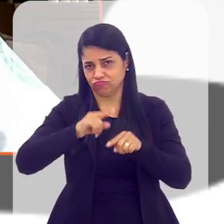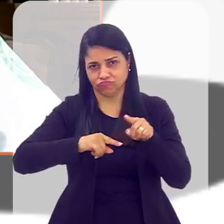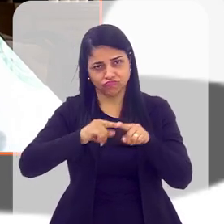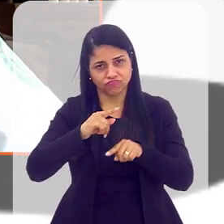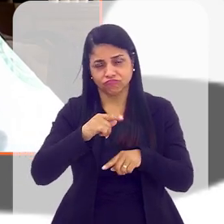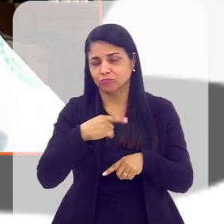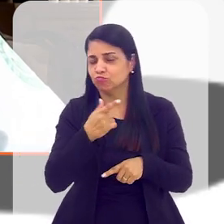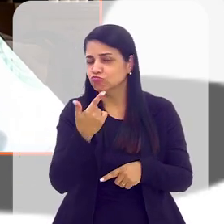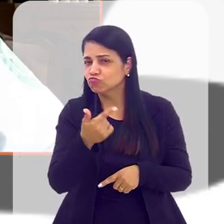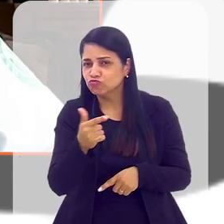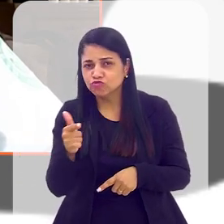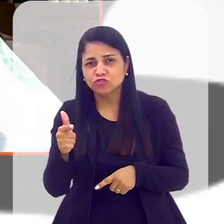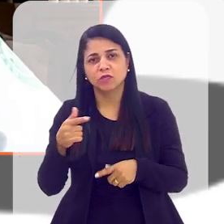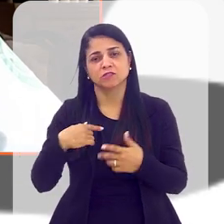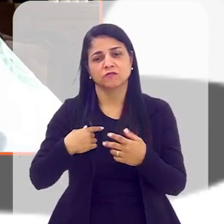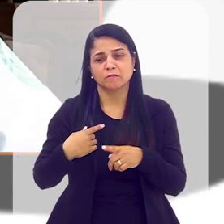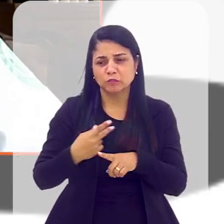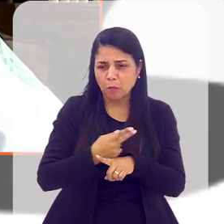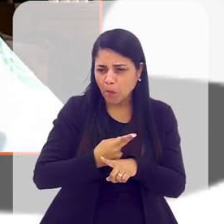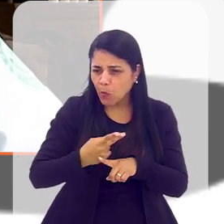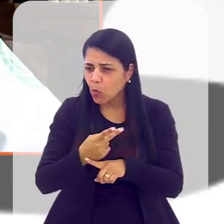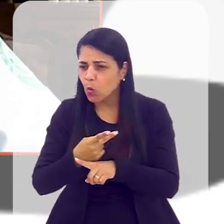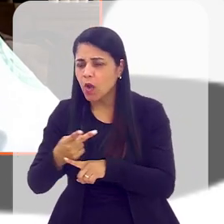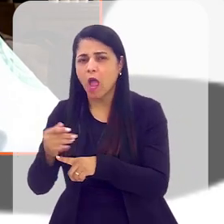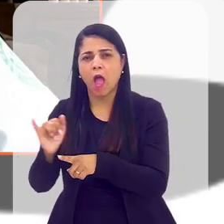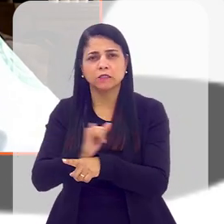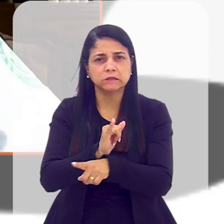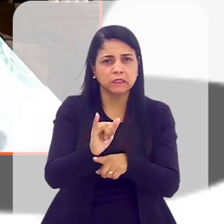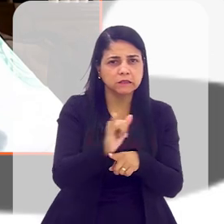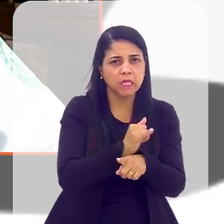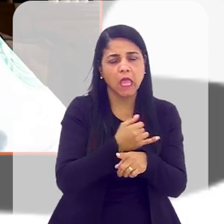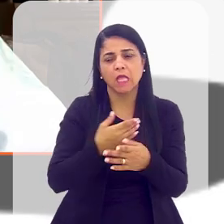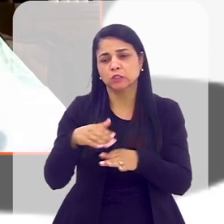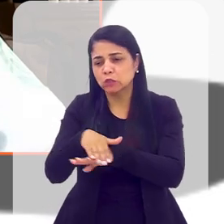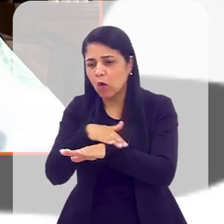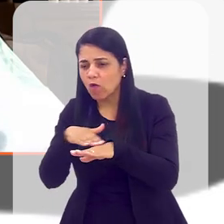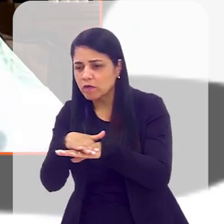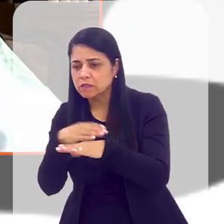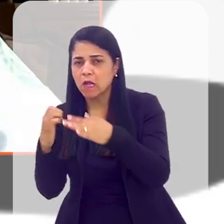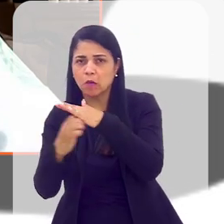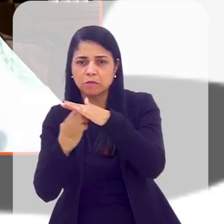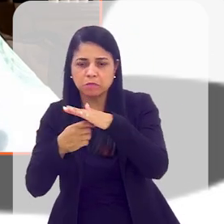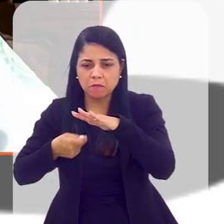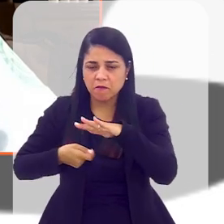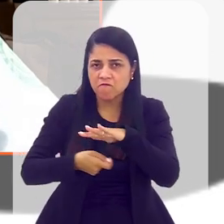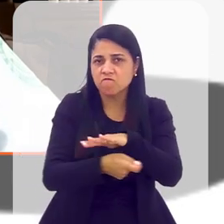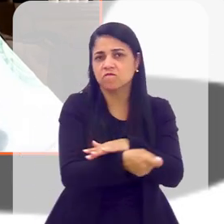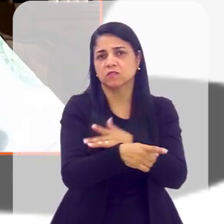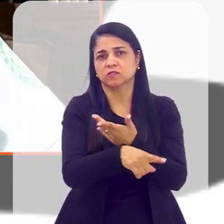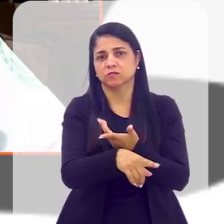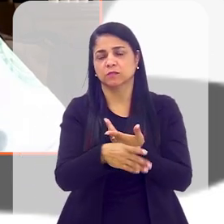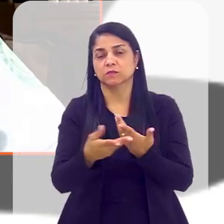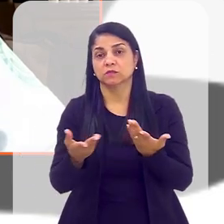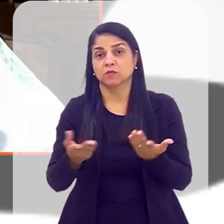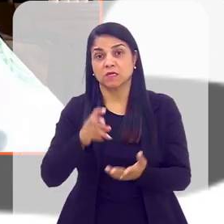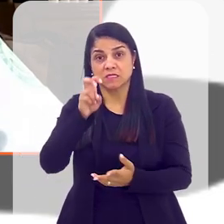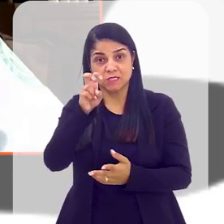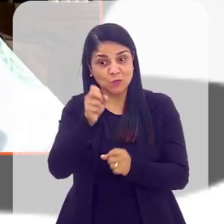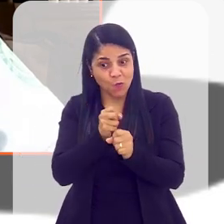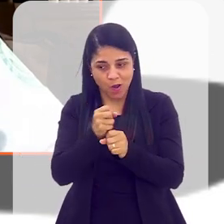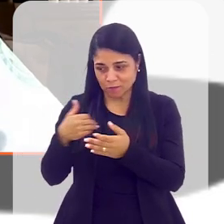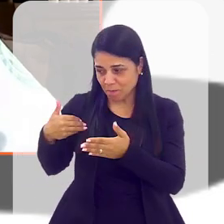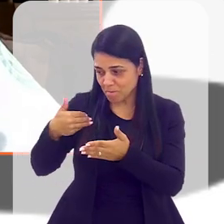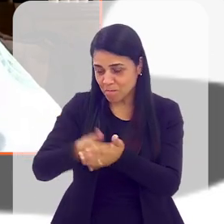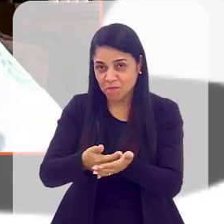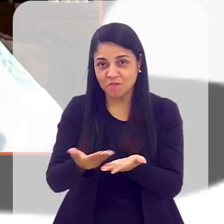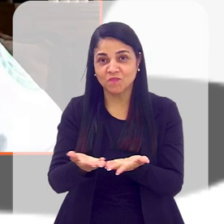gente teve que garimpar e buscar e tentar convencer as empresas a começar a investir nisso. Agora, de uns cinco anos para cá, felizmente,